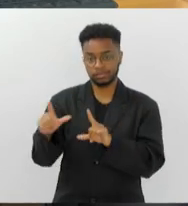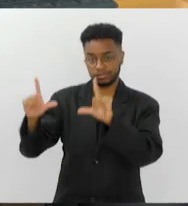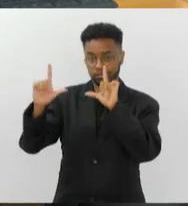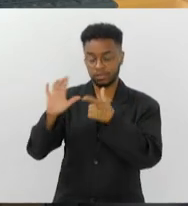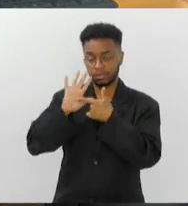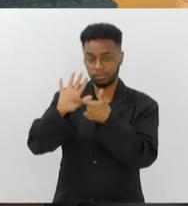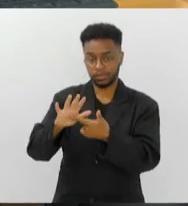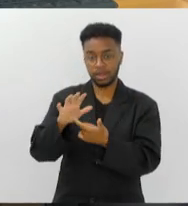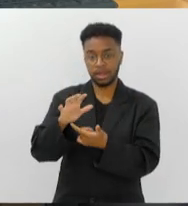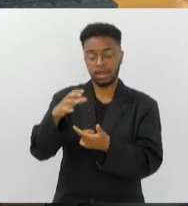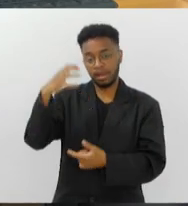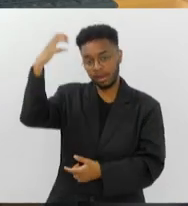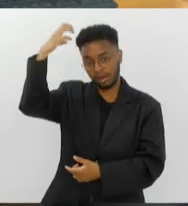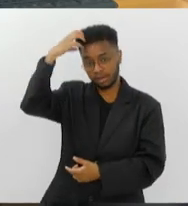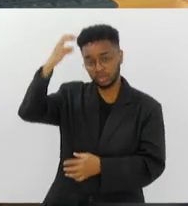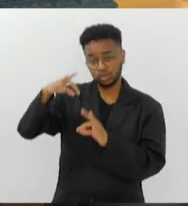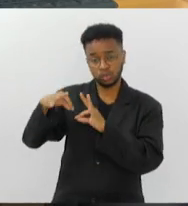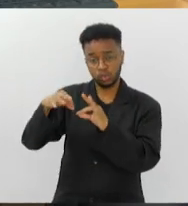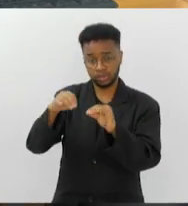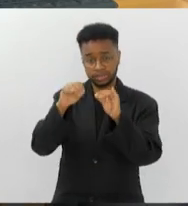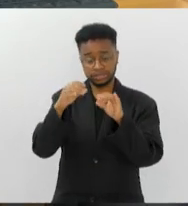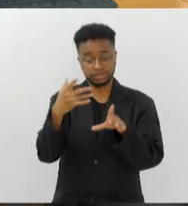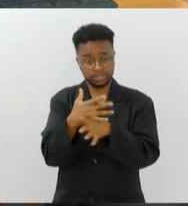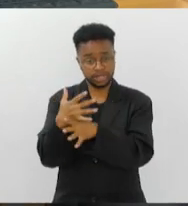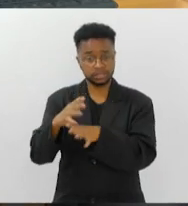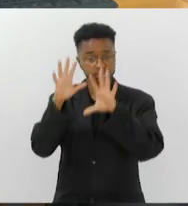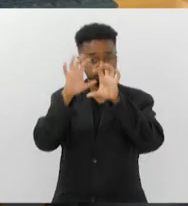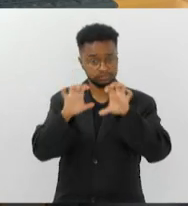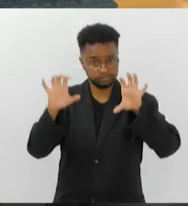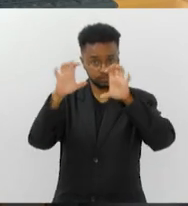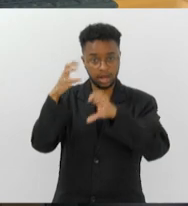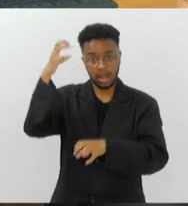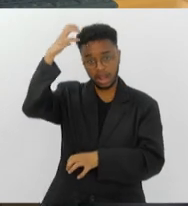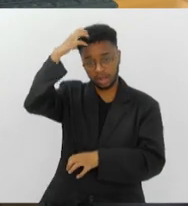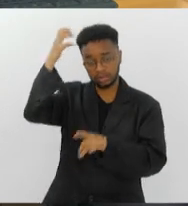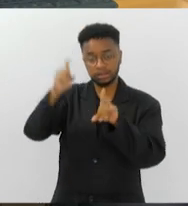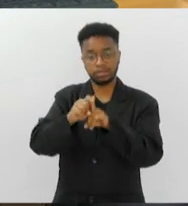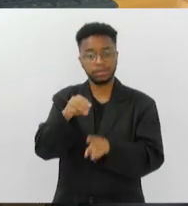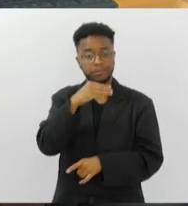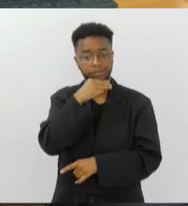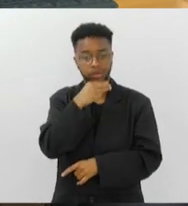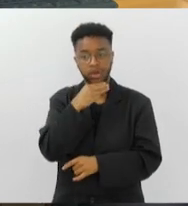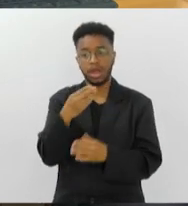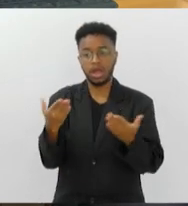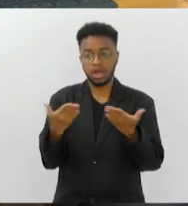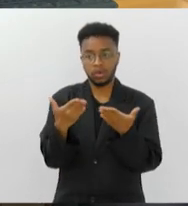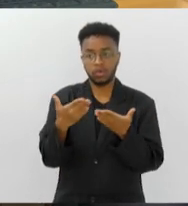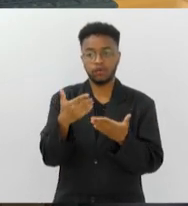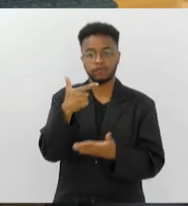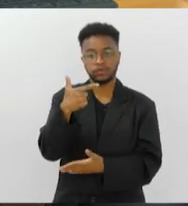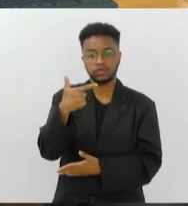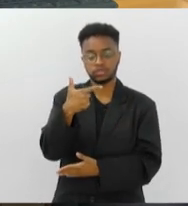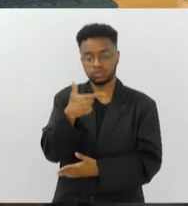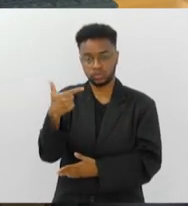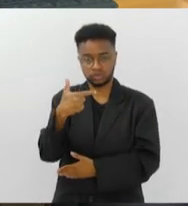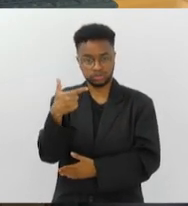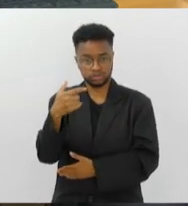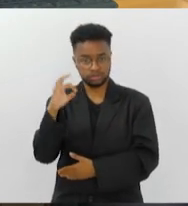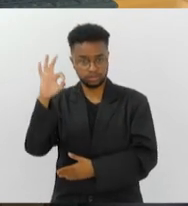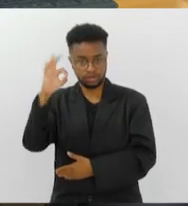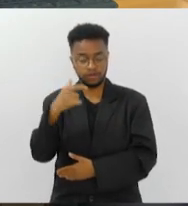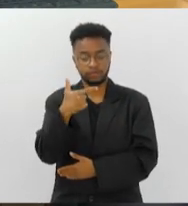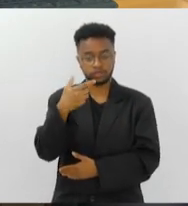tela, todas as cidades estão com o nublado, Angra e Mangaratiba, Angra com 22 graus,